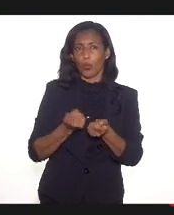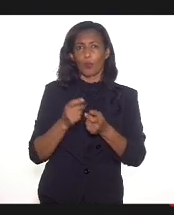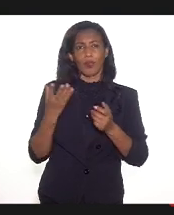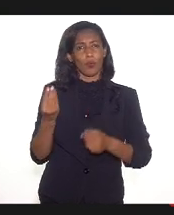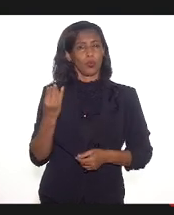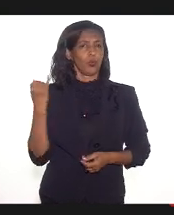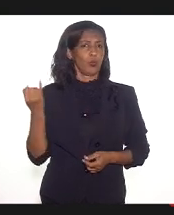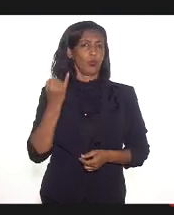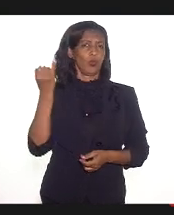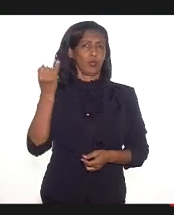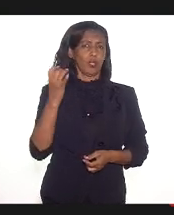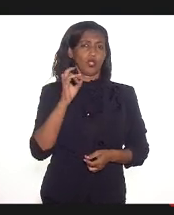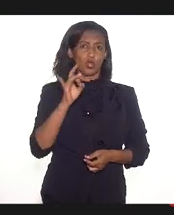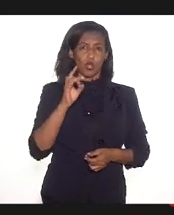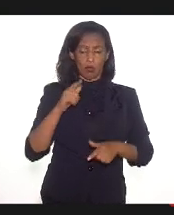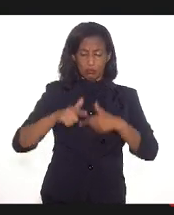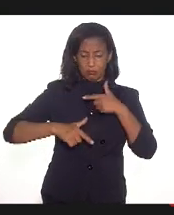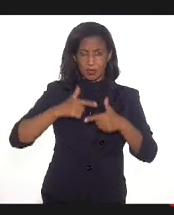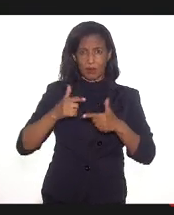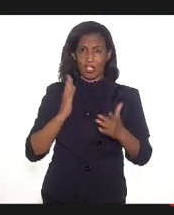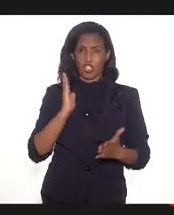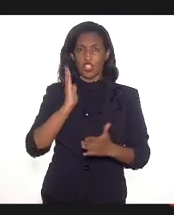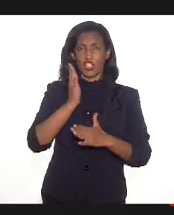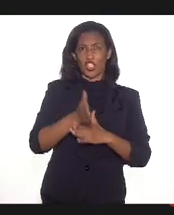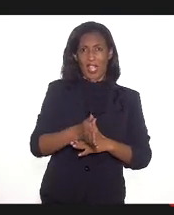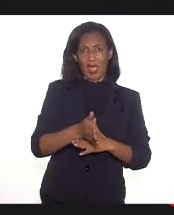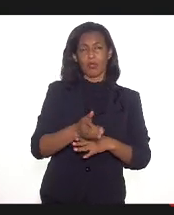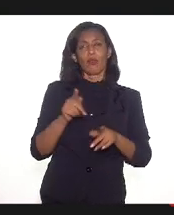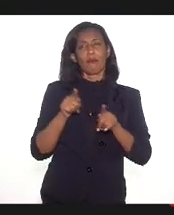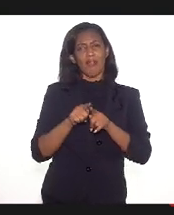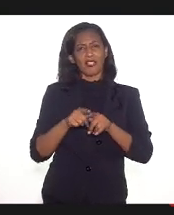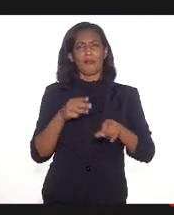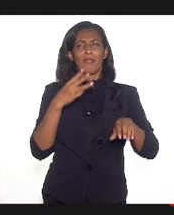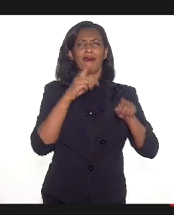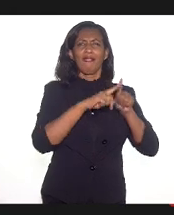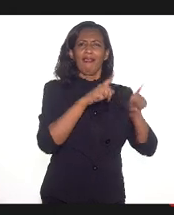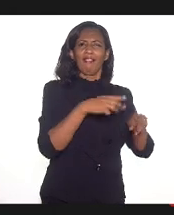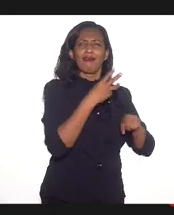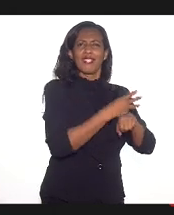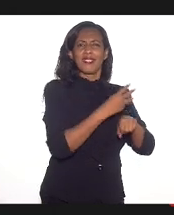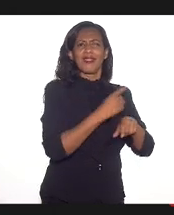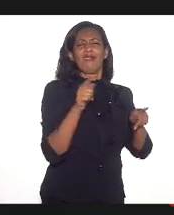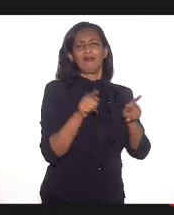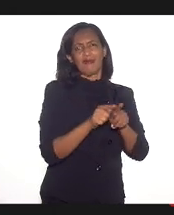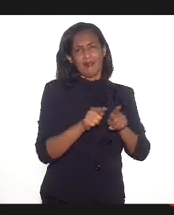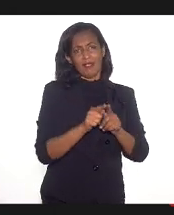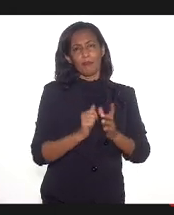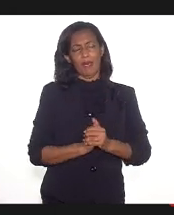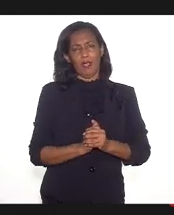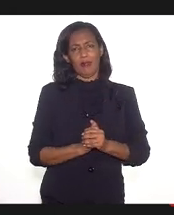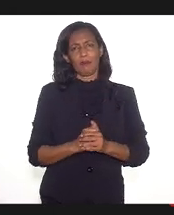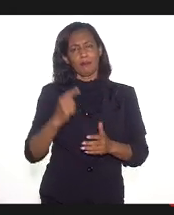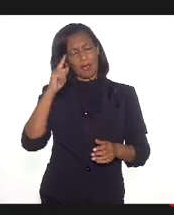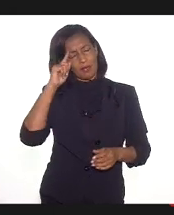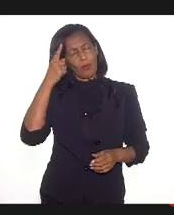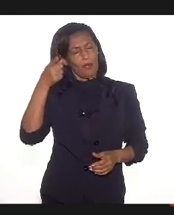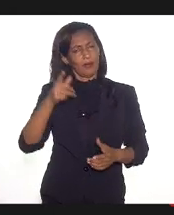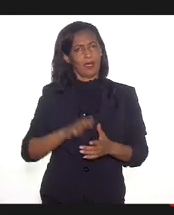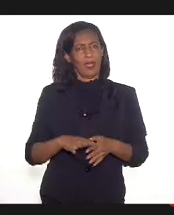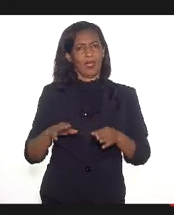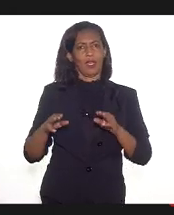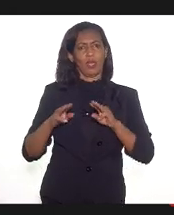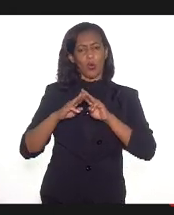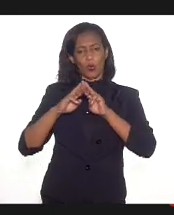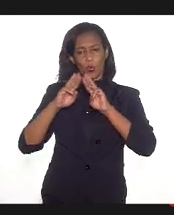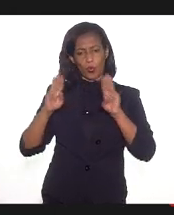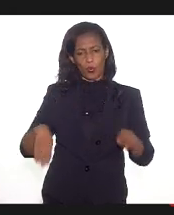importante, não só em empregos diretos, como em diretos também. Para se ter uma ideia, durante a pandemia, os nossos museus,